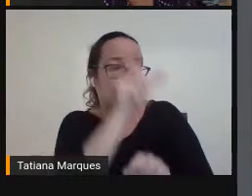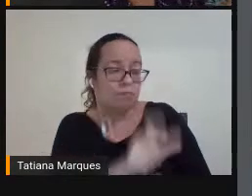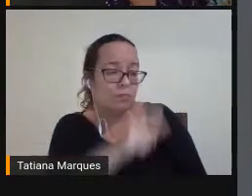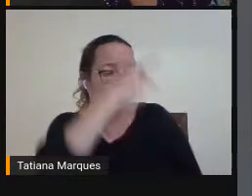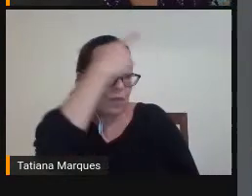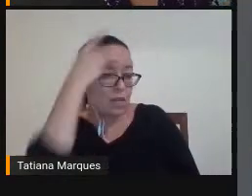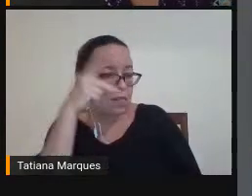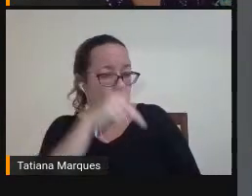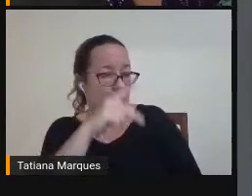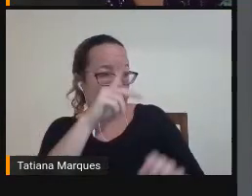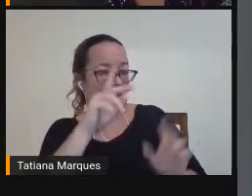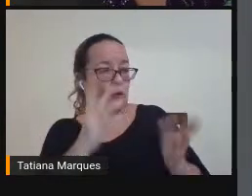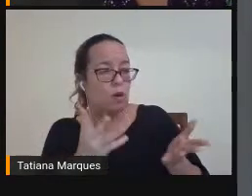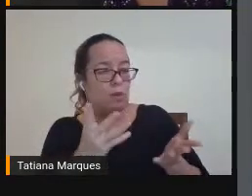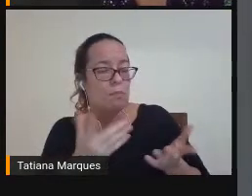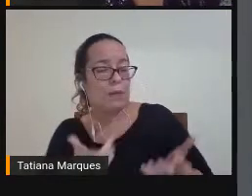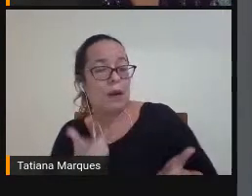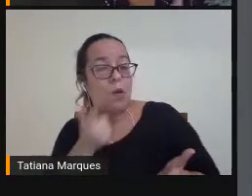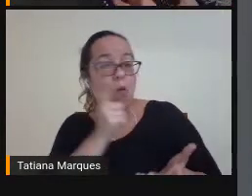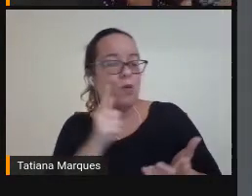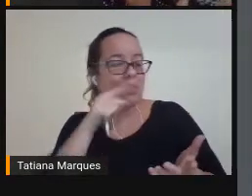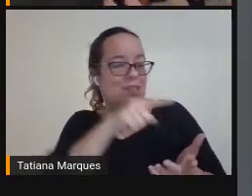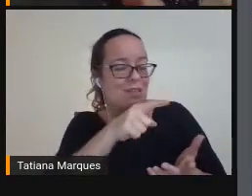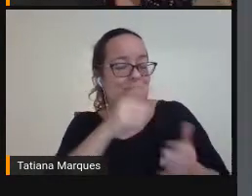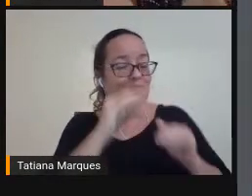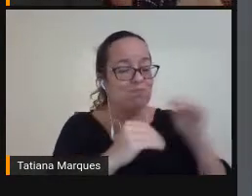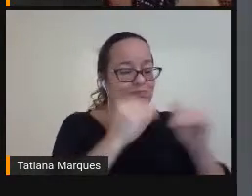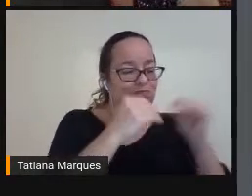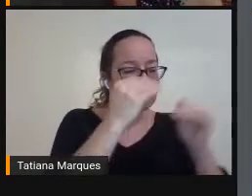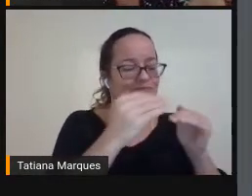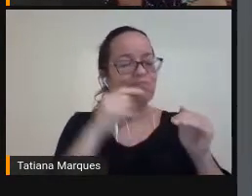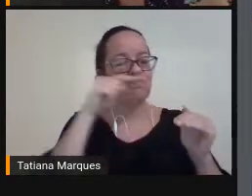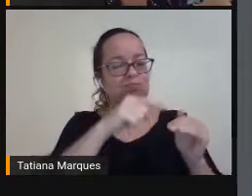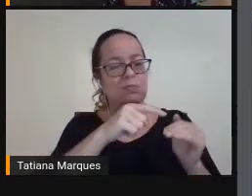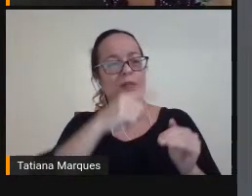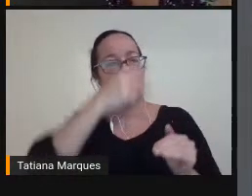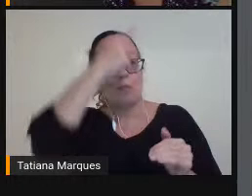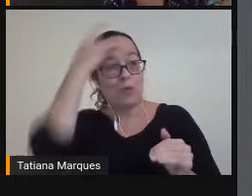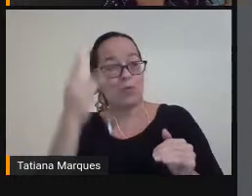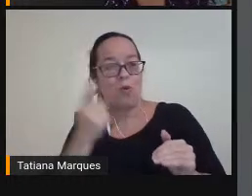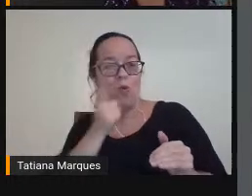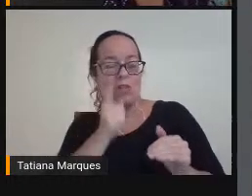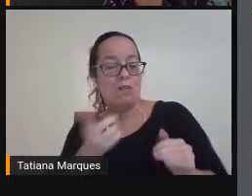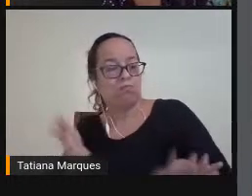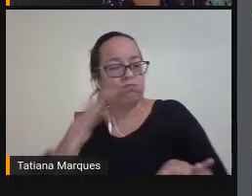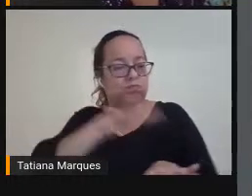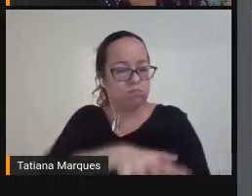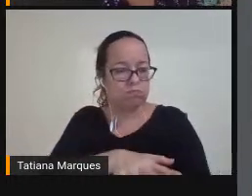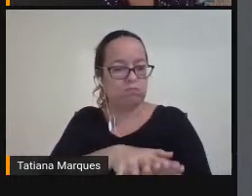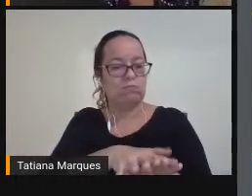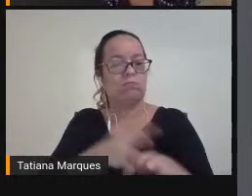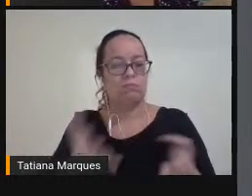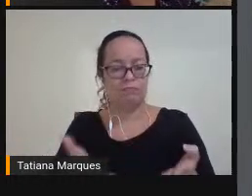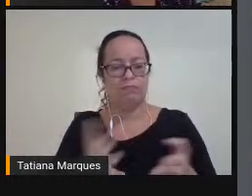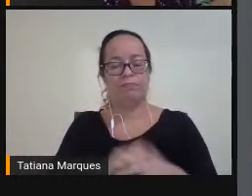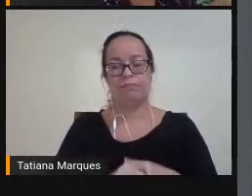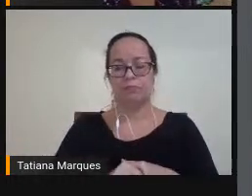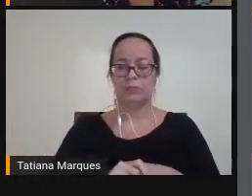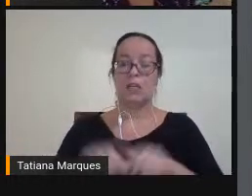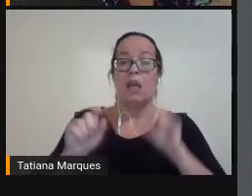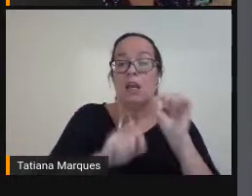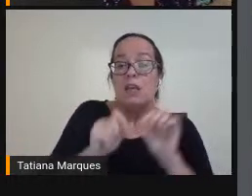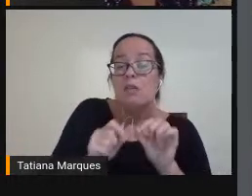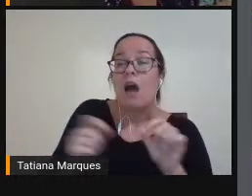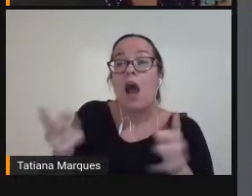processo Seja um processo Realmente Inclusivo Isso também Vai acontecer Com as